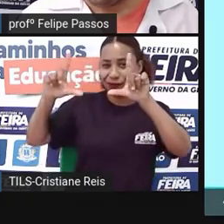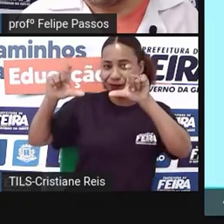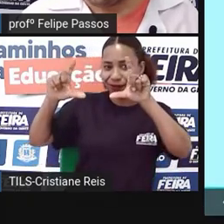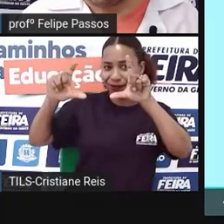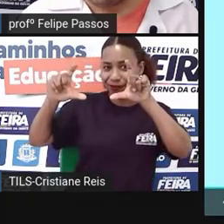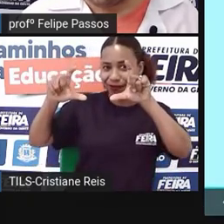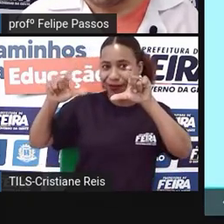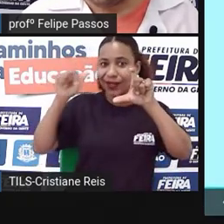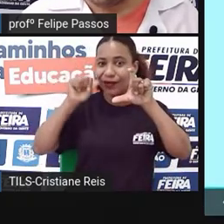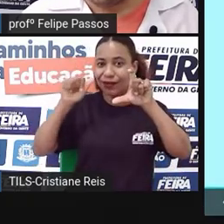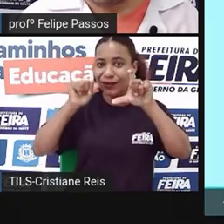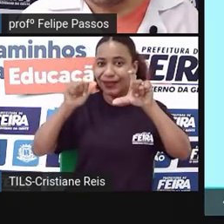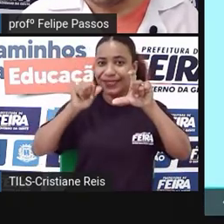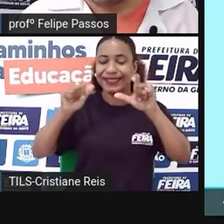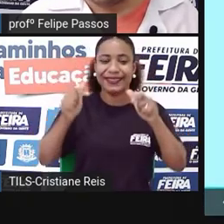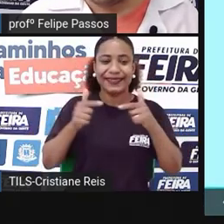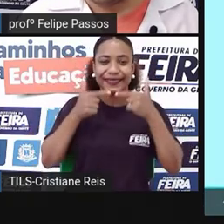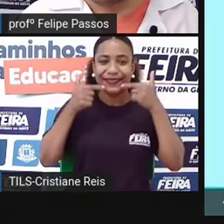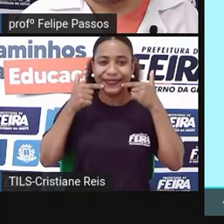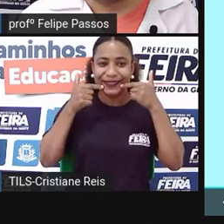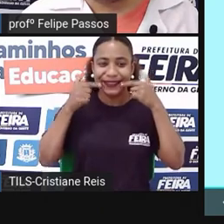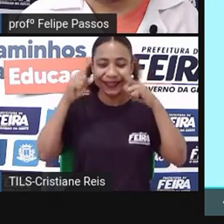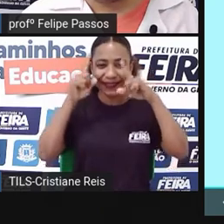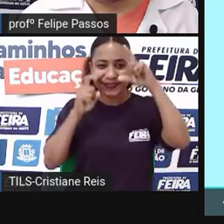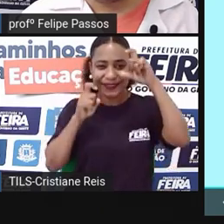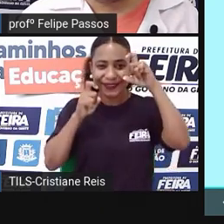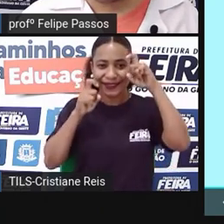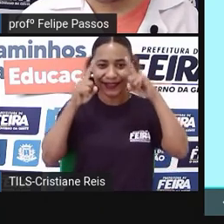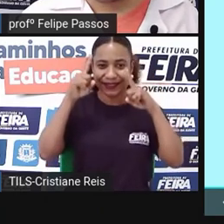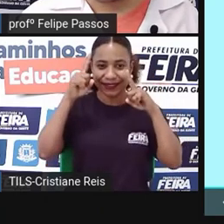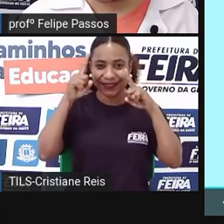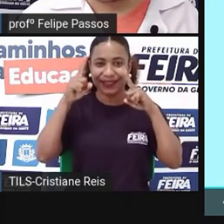expressiva e eu fiz uma foto dela nesse momento.